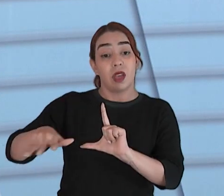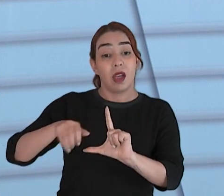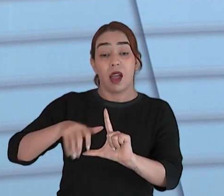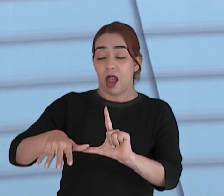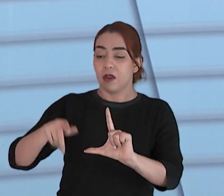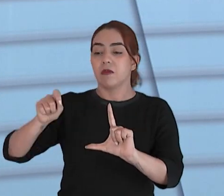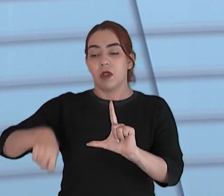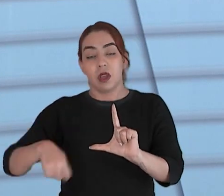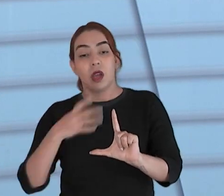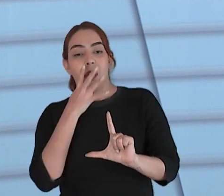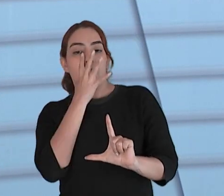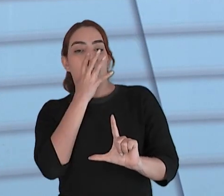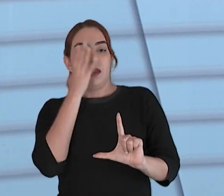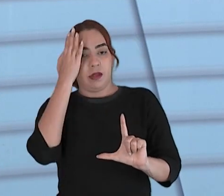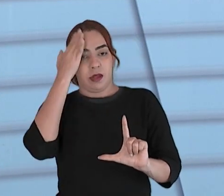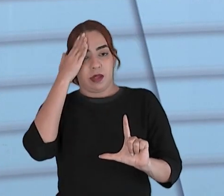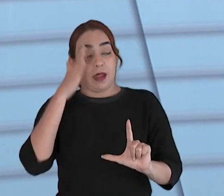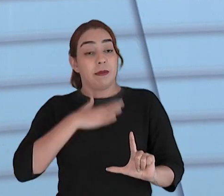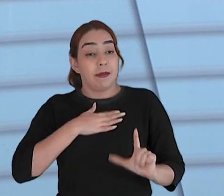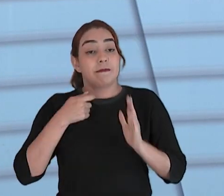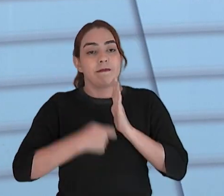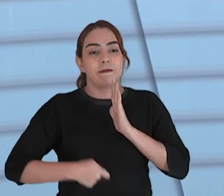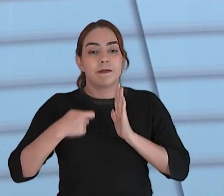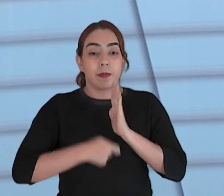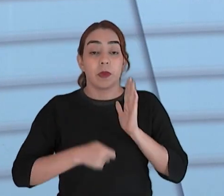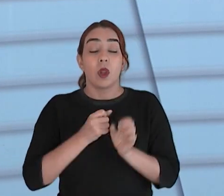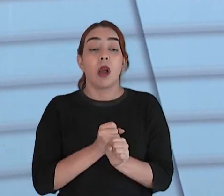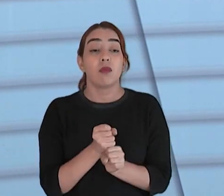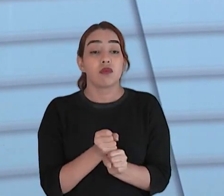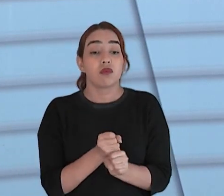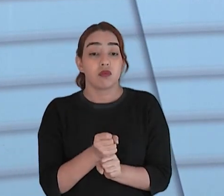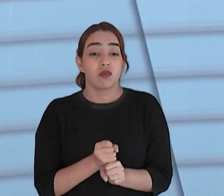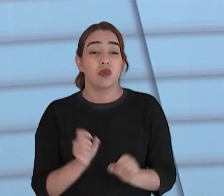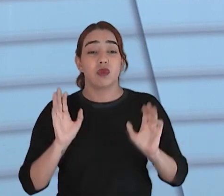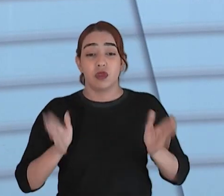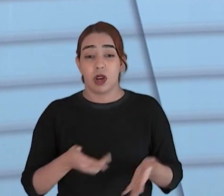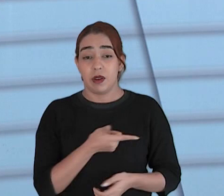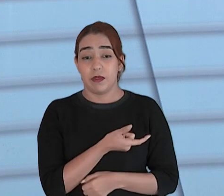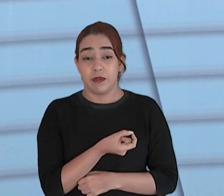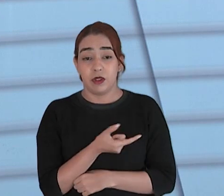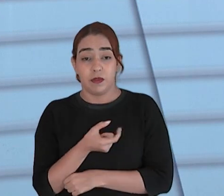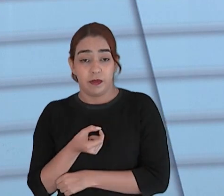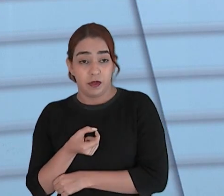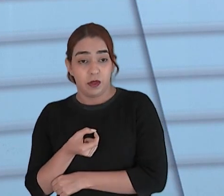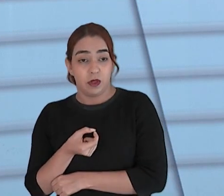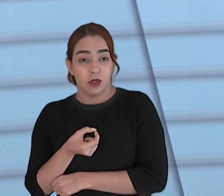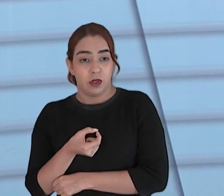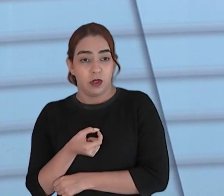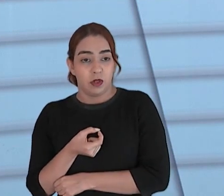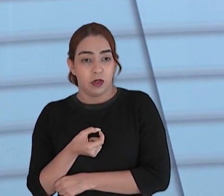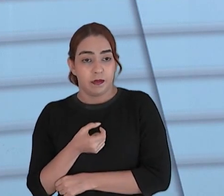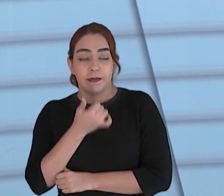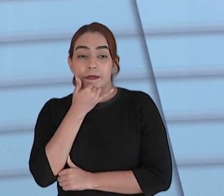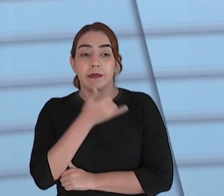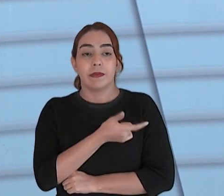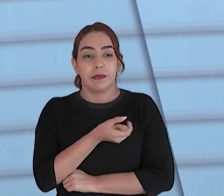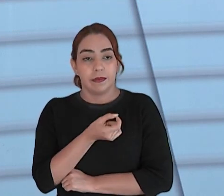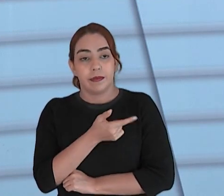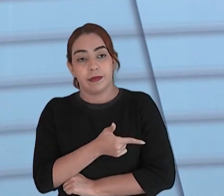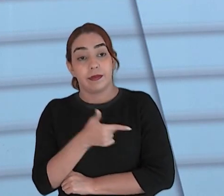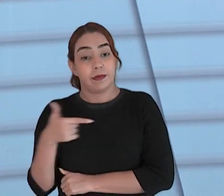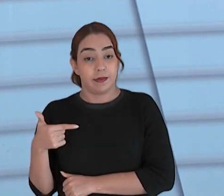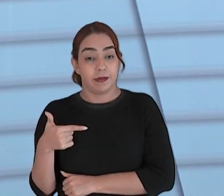dizer que a nossa luta é uma luta de muitos anos. E, quando foi 2022, colocamos o nosso nome aí